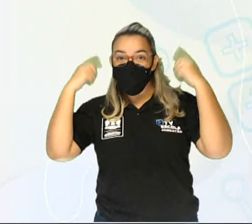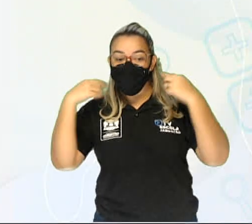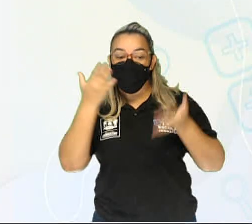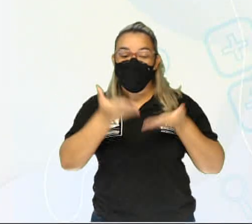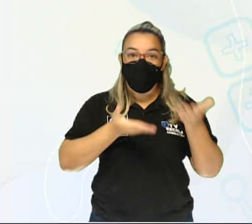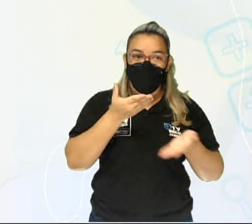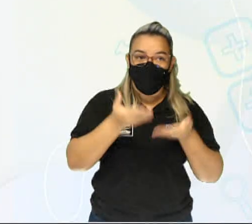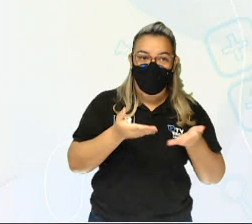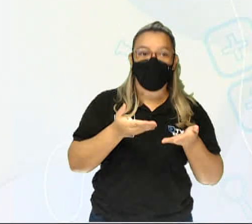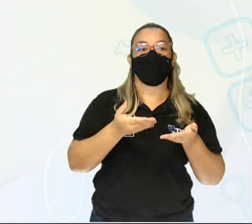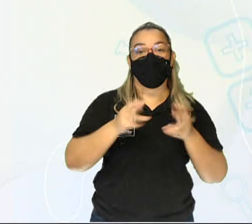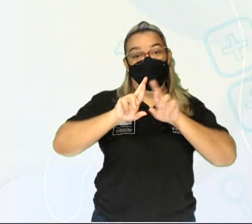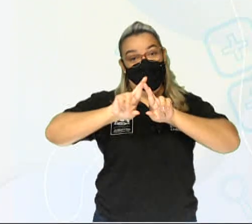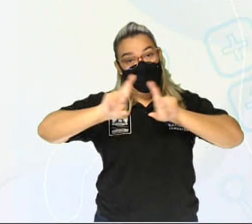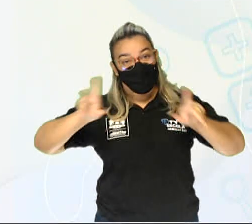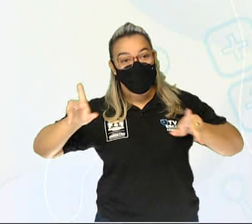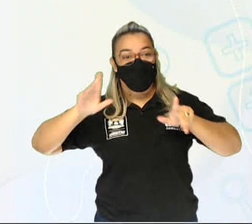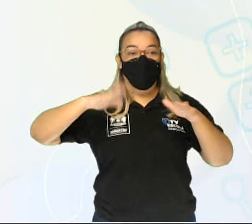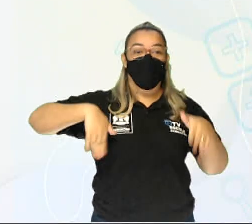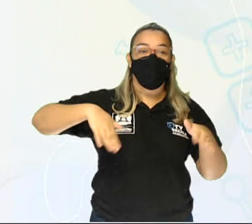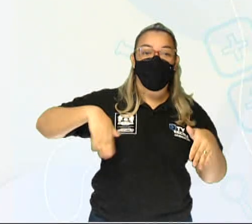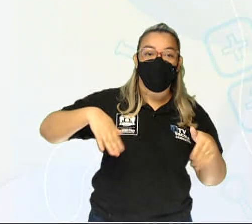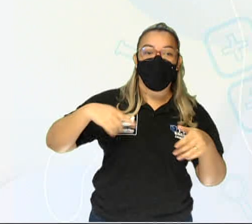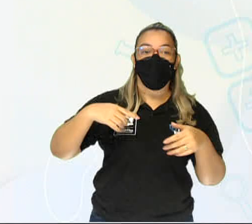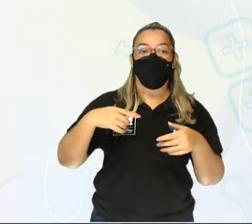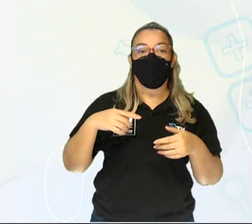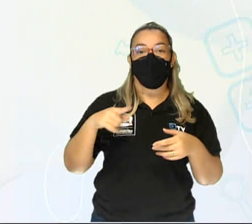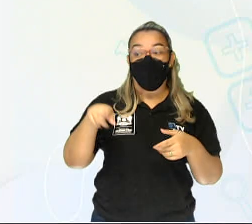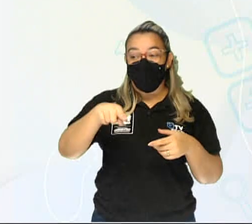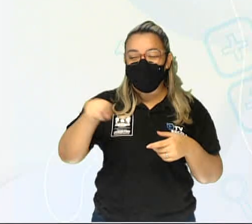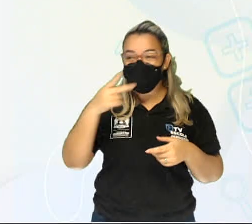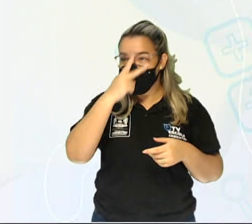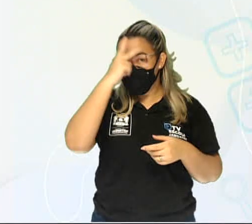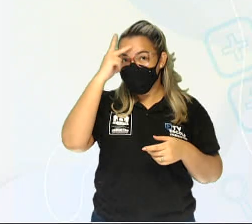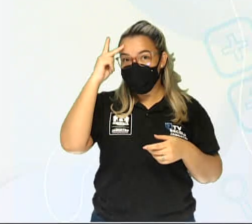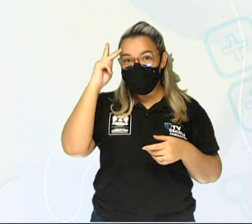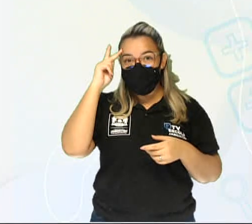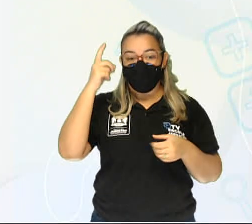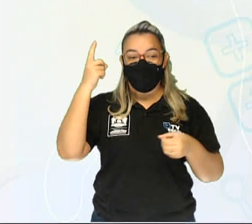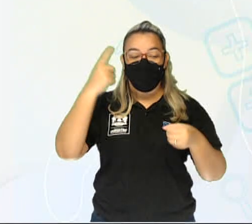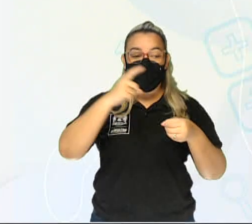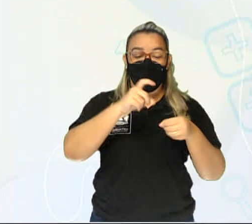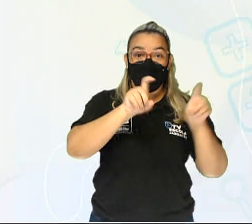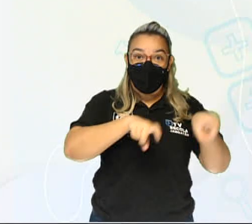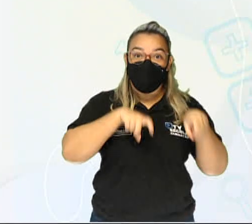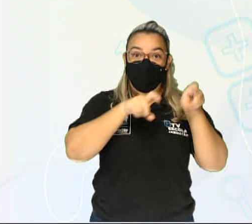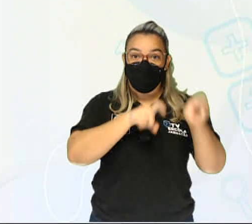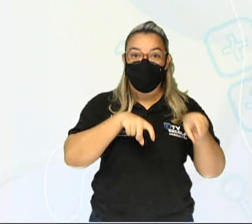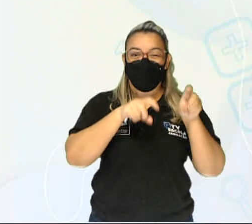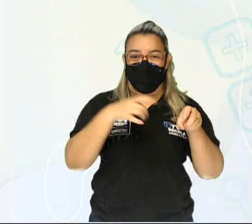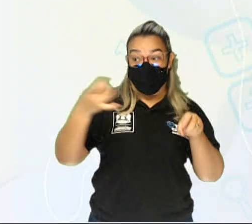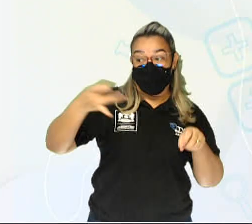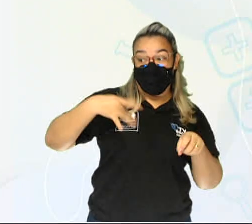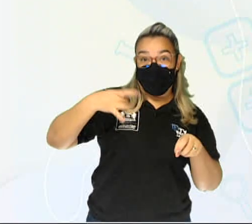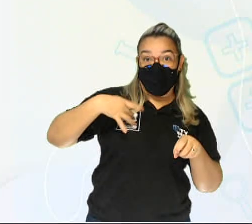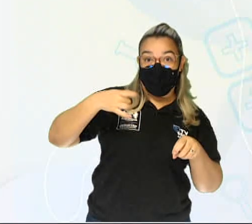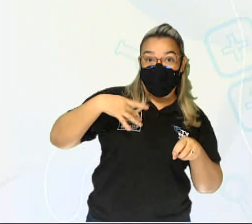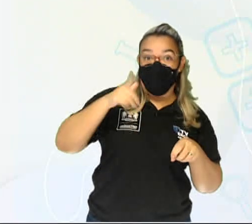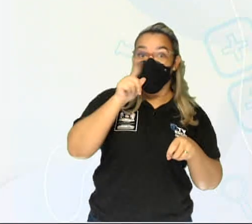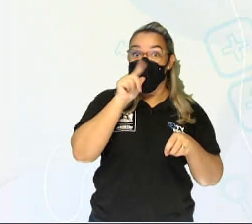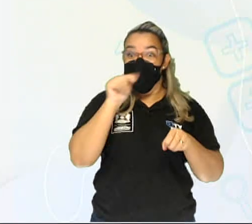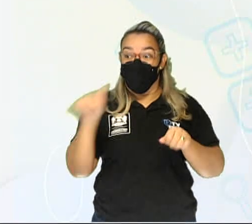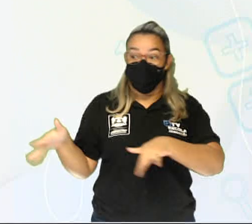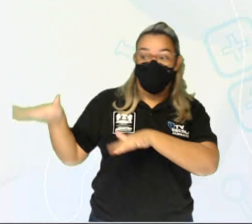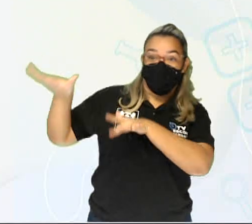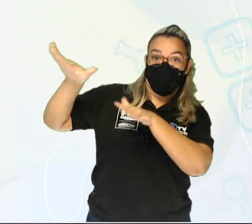contrário do litoral, onde as terras não eram as preferidas pelos senhores de engenho, que, com medo de ataques marítimos,